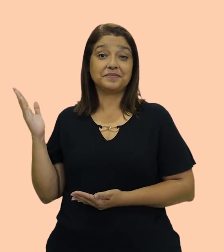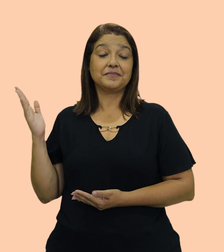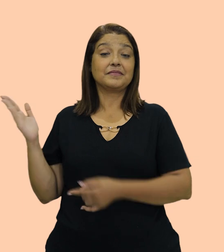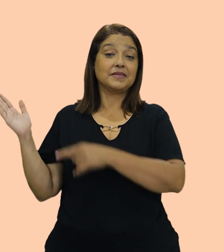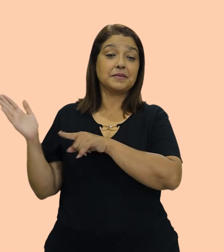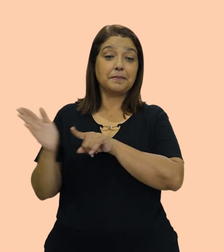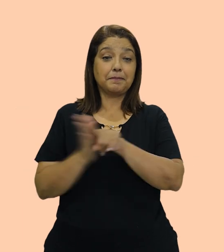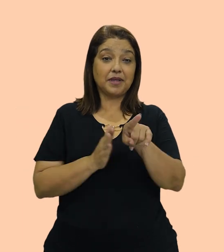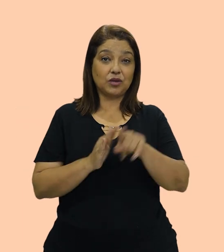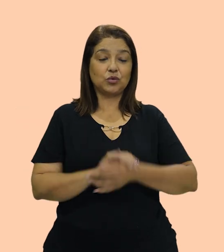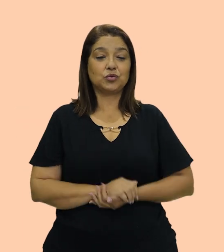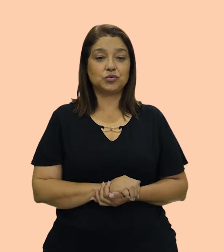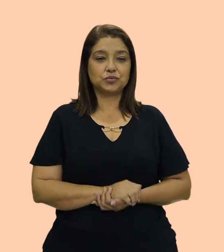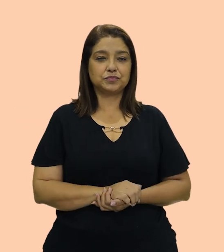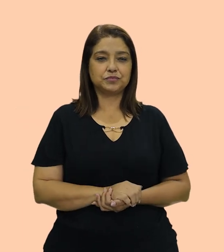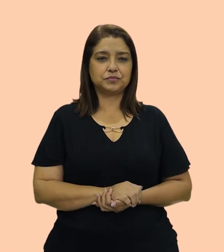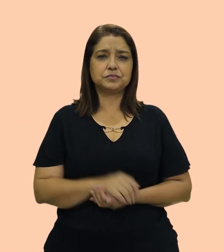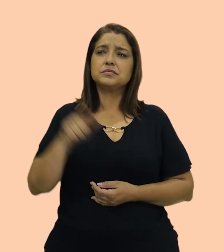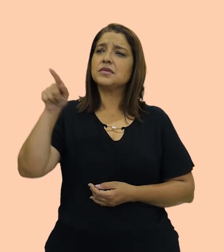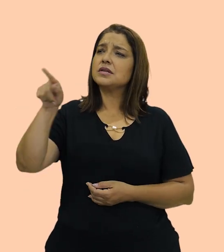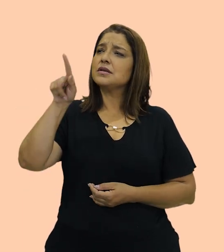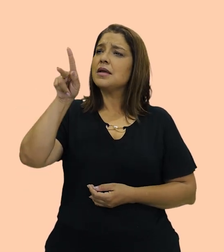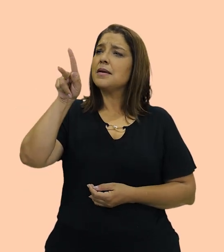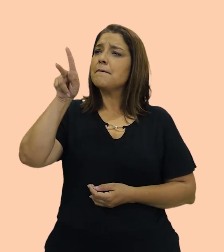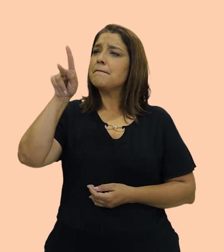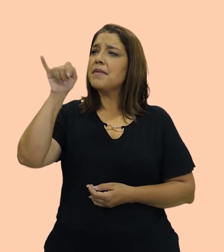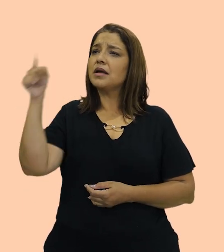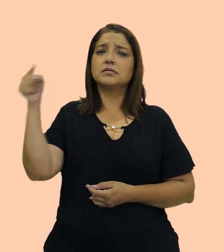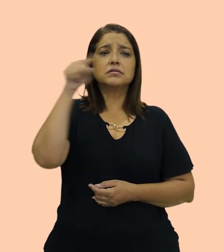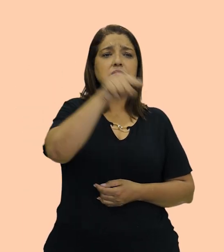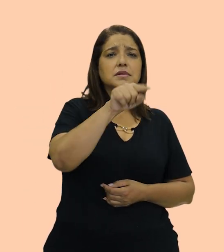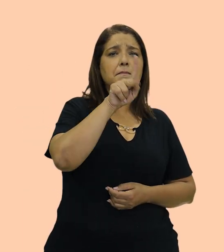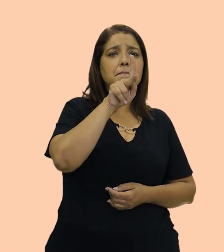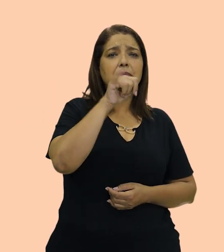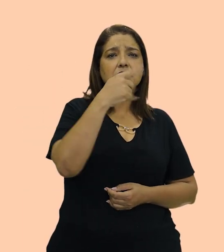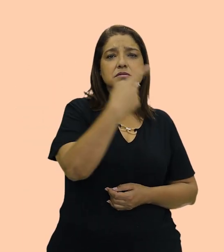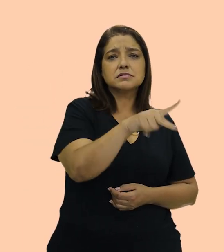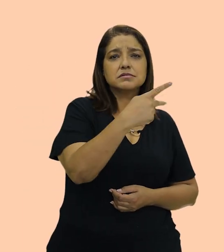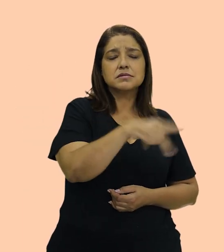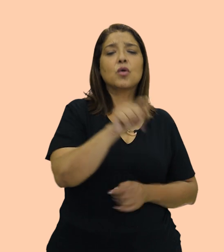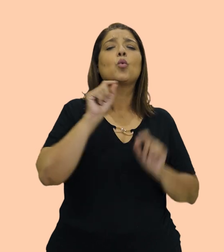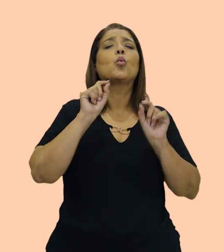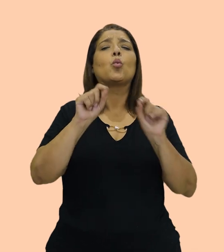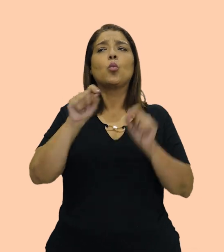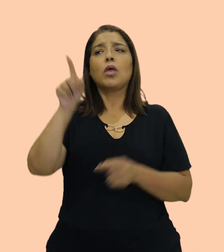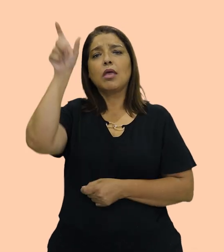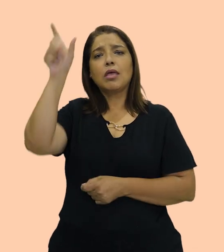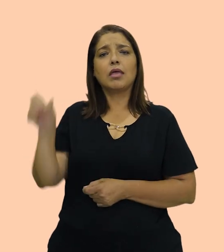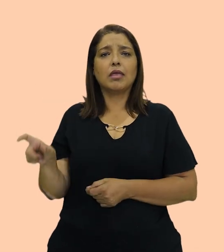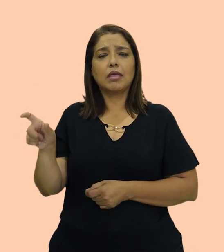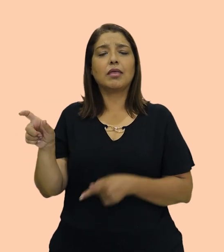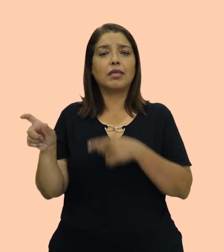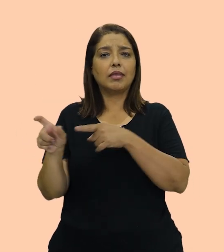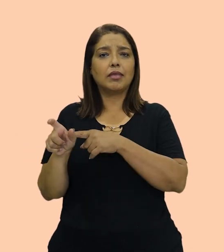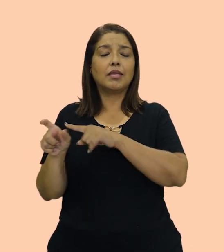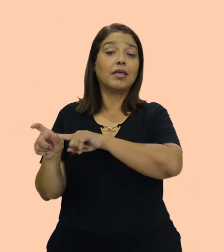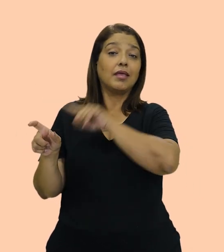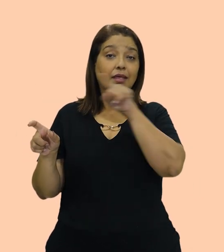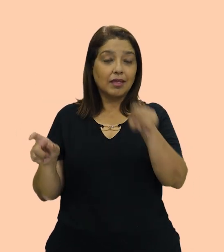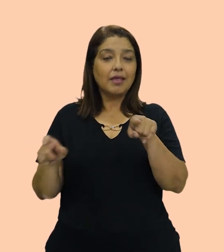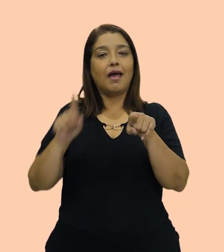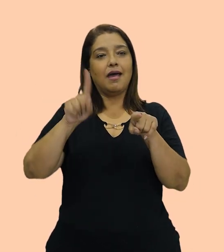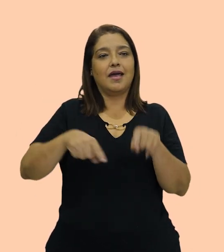dad's dad is your? Então, pai do seu pai. O que ele é seu? Ele é seu dad, grandfather, or uncle.